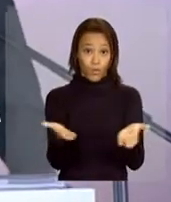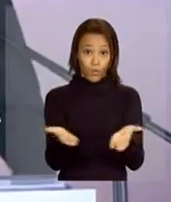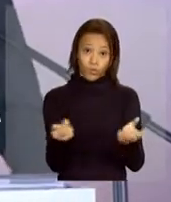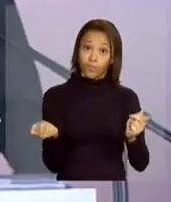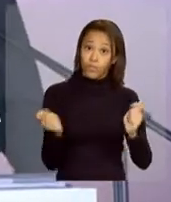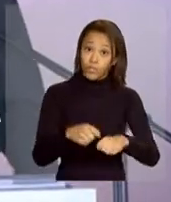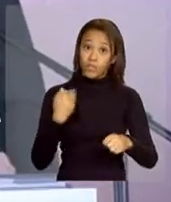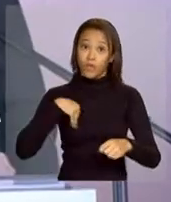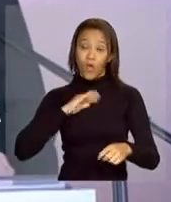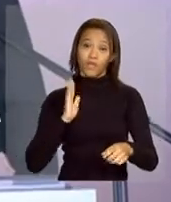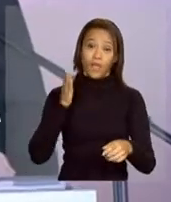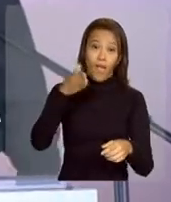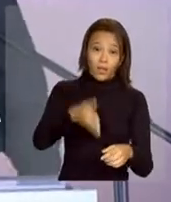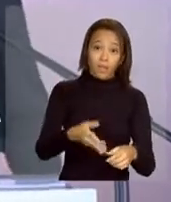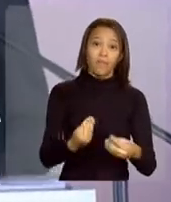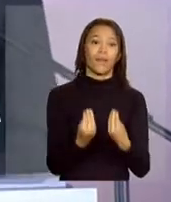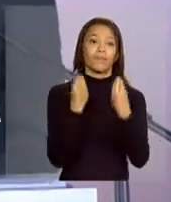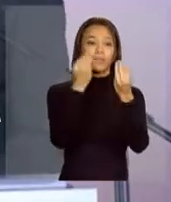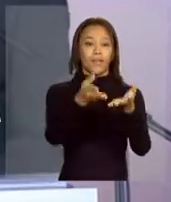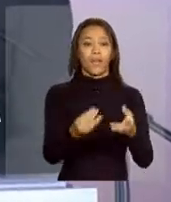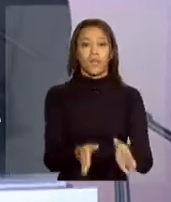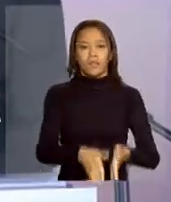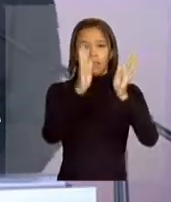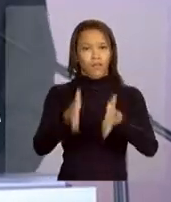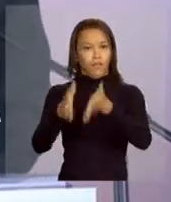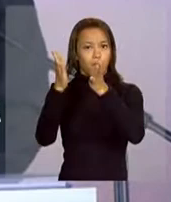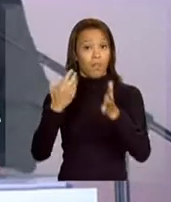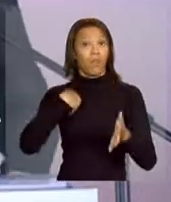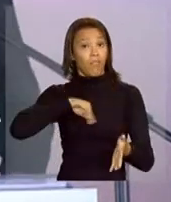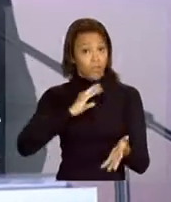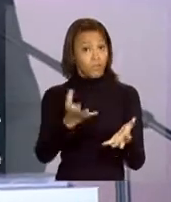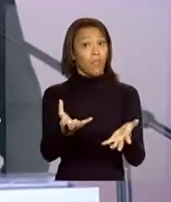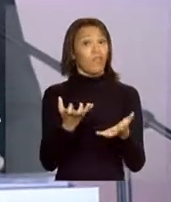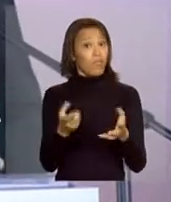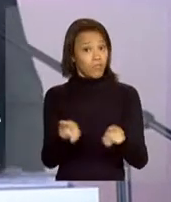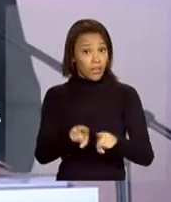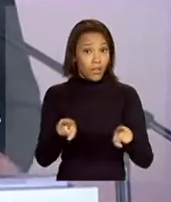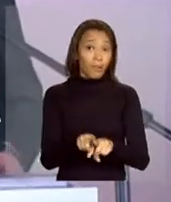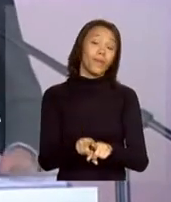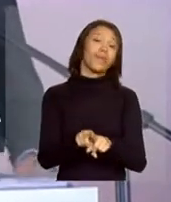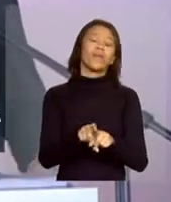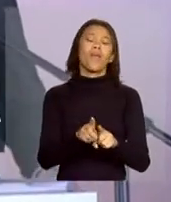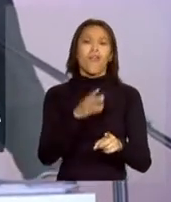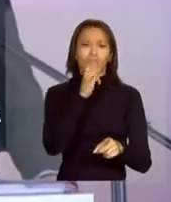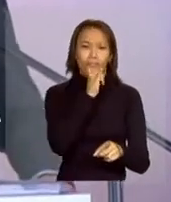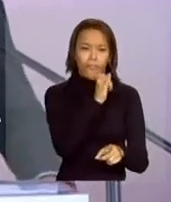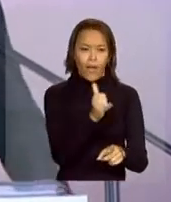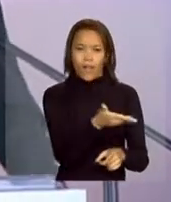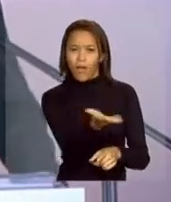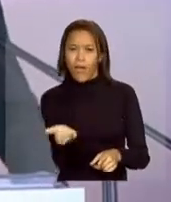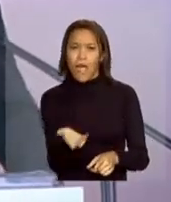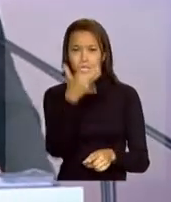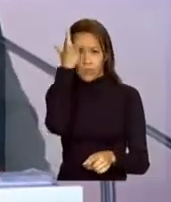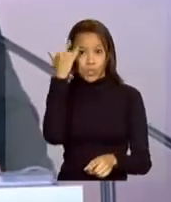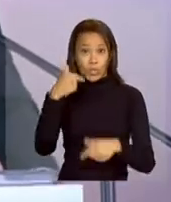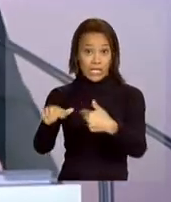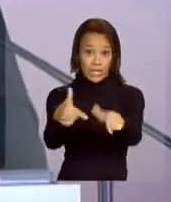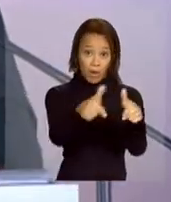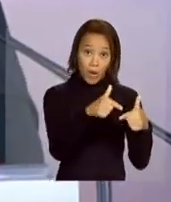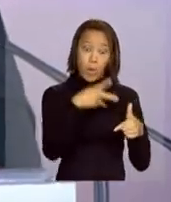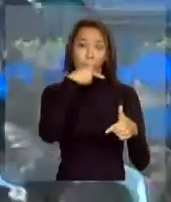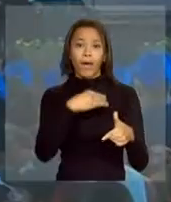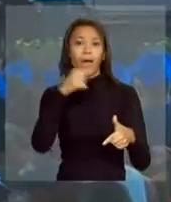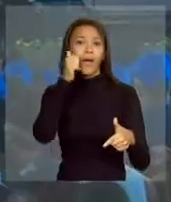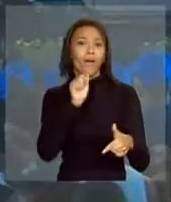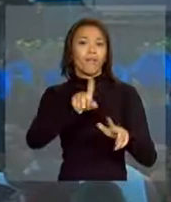estar aqui entregando esses apartamentos. E aqui nós queremos cumprimentar esses trabalhadores e trabalhadoras, pais e mães de